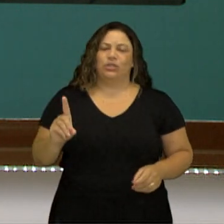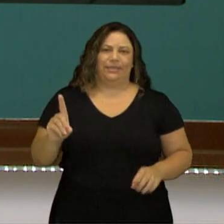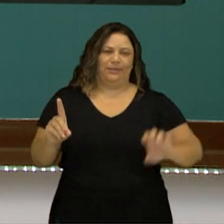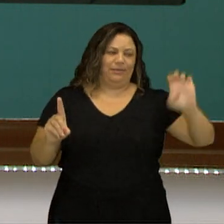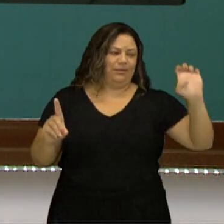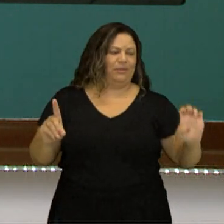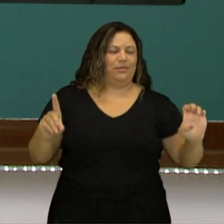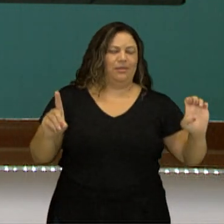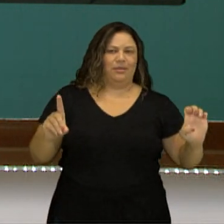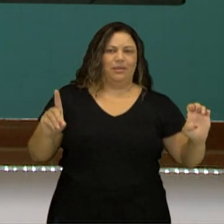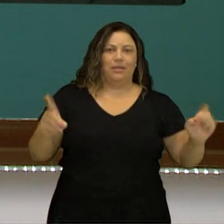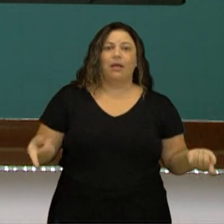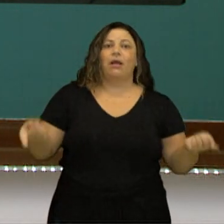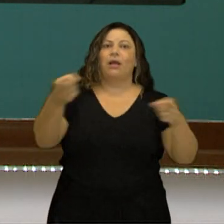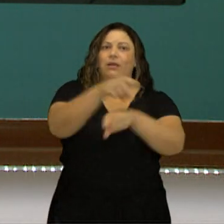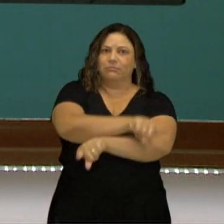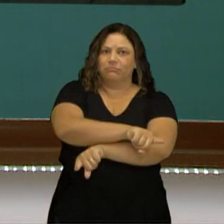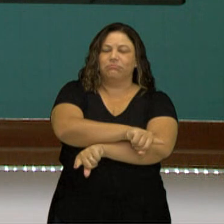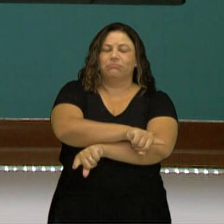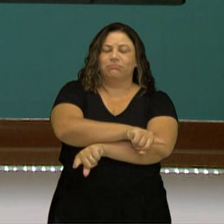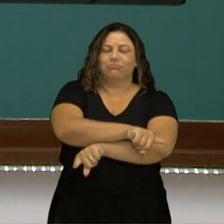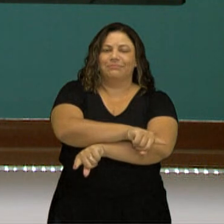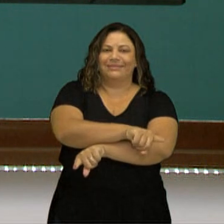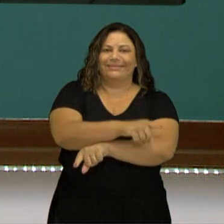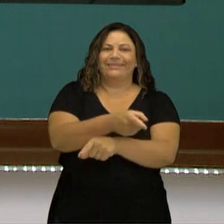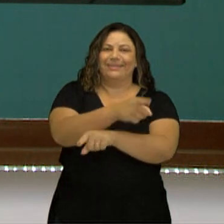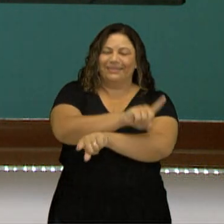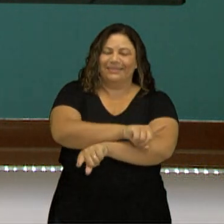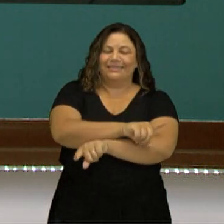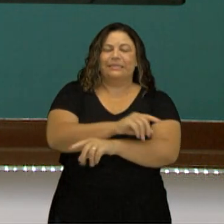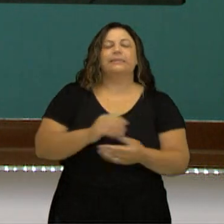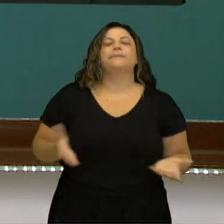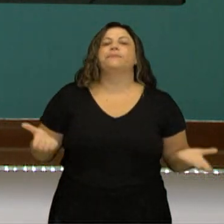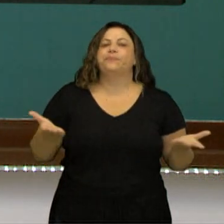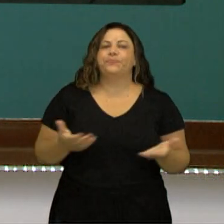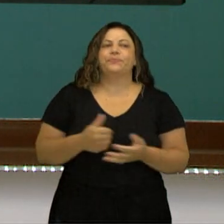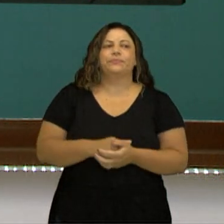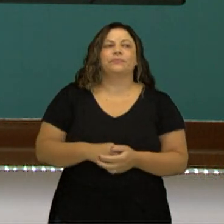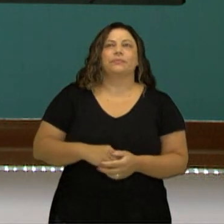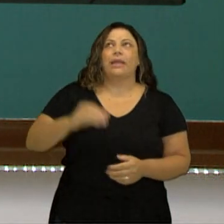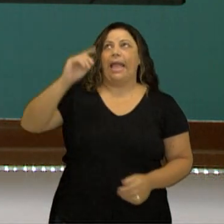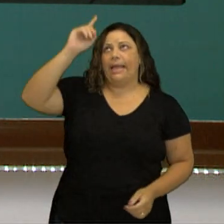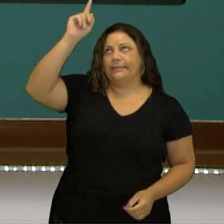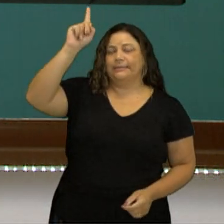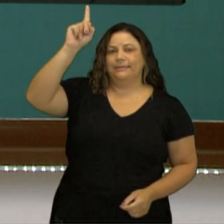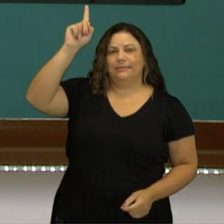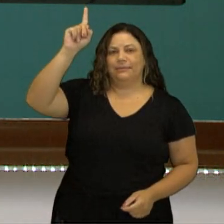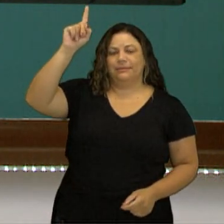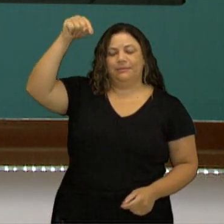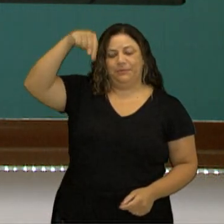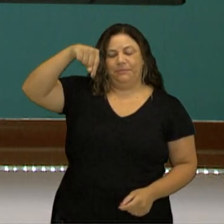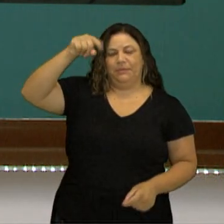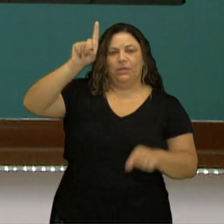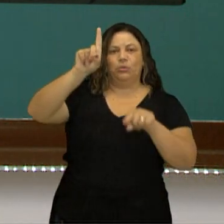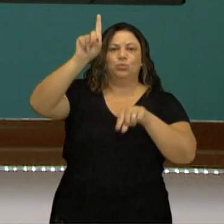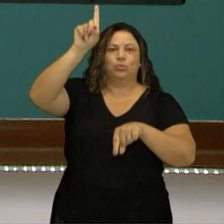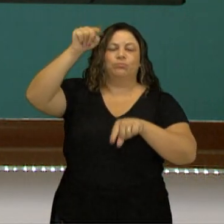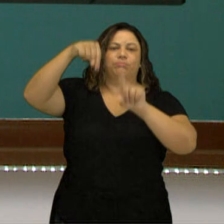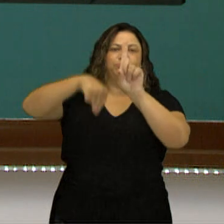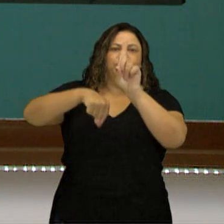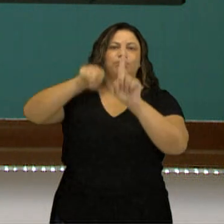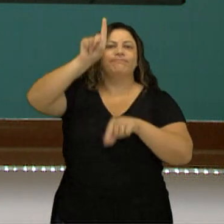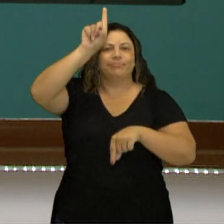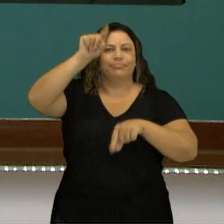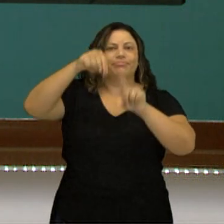seja, o oposto de direita é esquerda. O oposto de em cima, embaixo, certo?